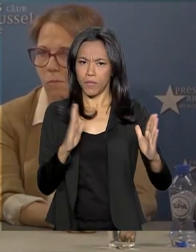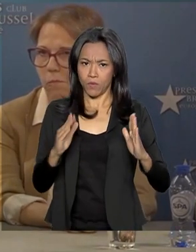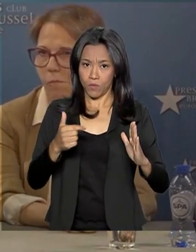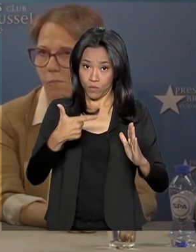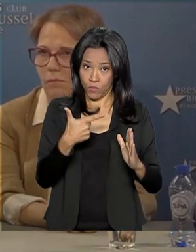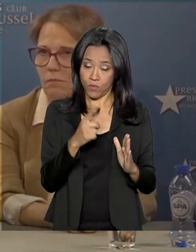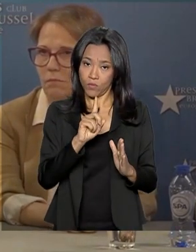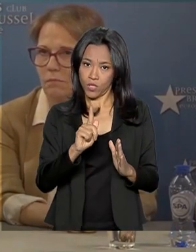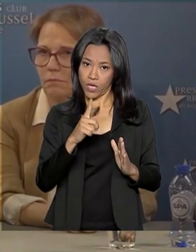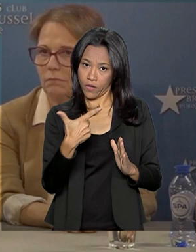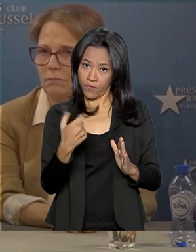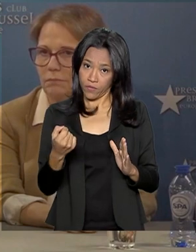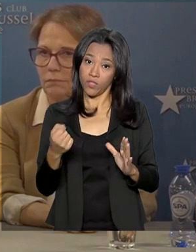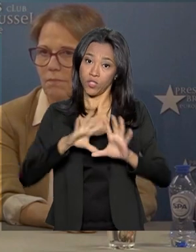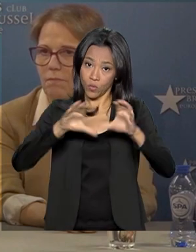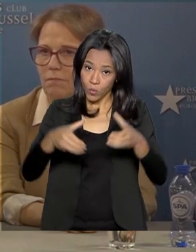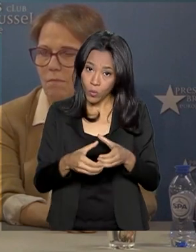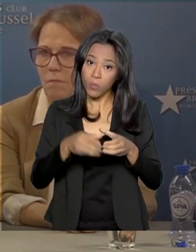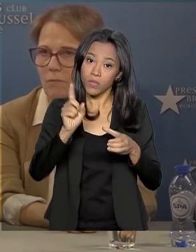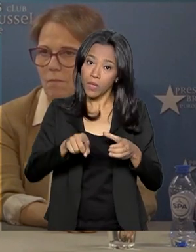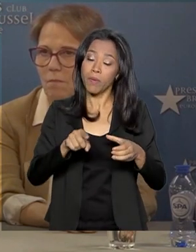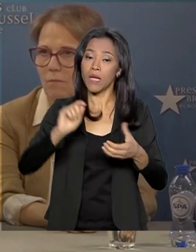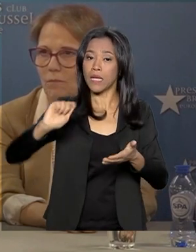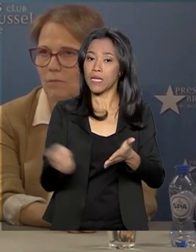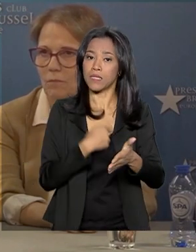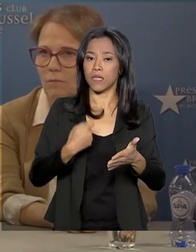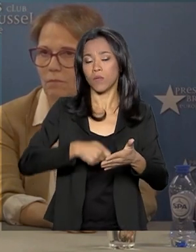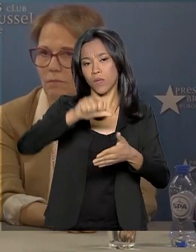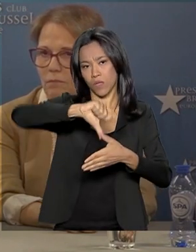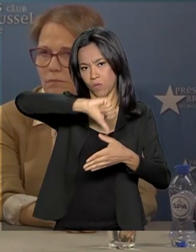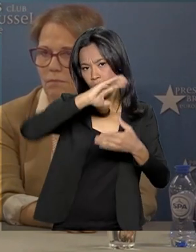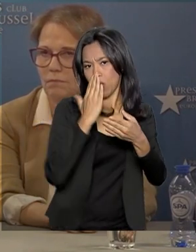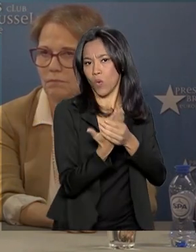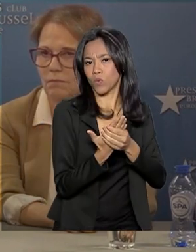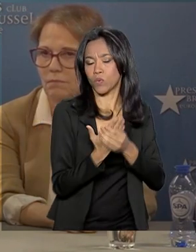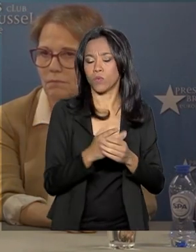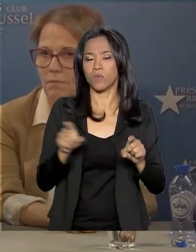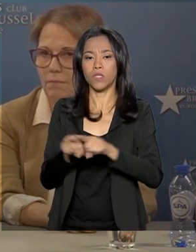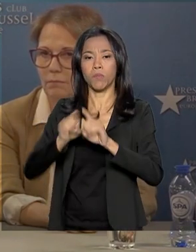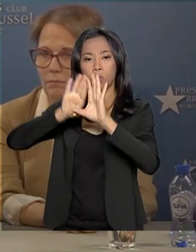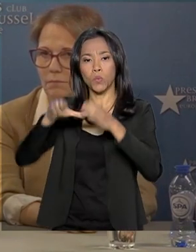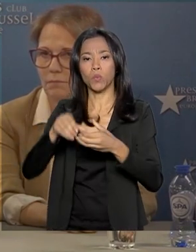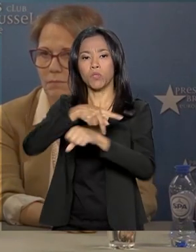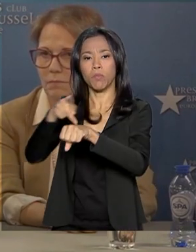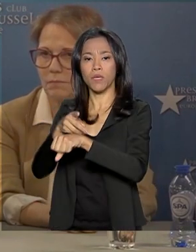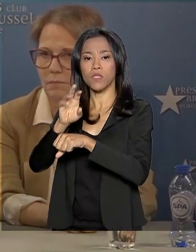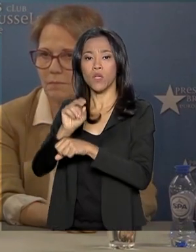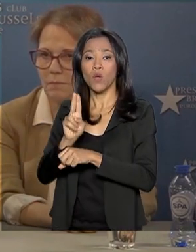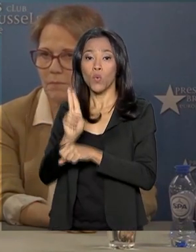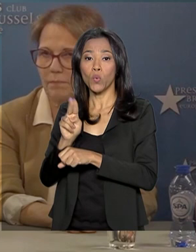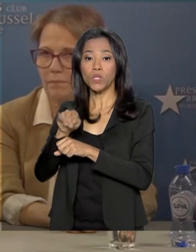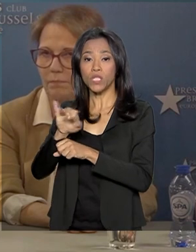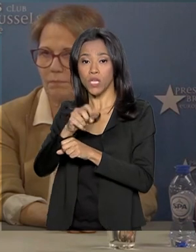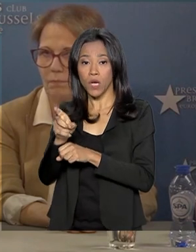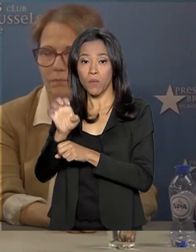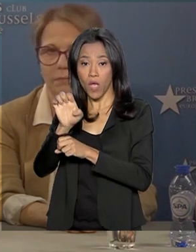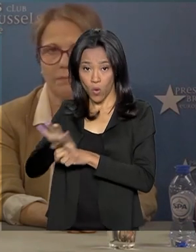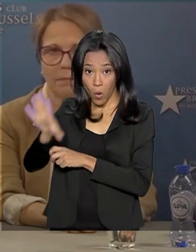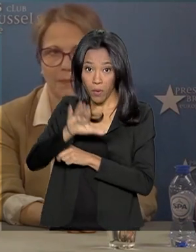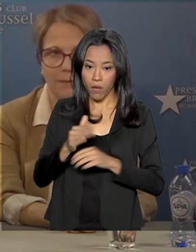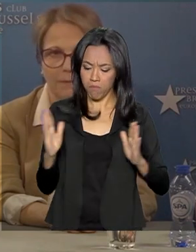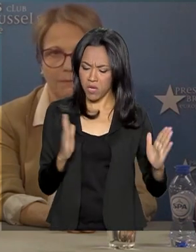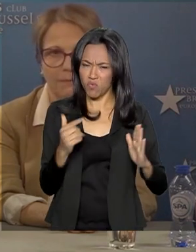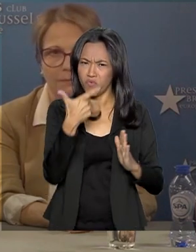acordo de livre comércio entre o Mercosul e a União Europeia. Foram 20 anos de negociações. O